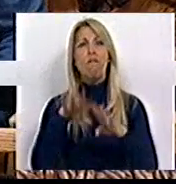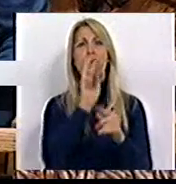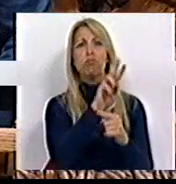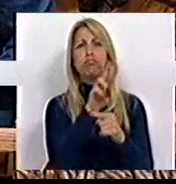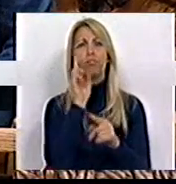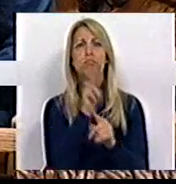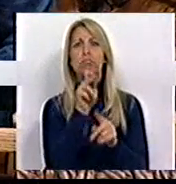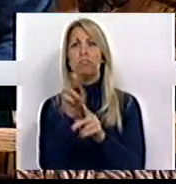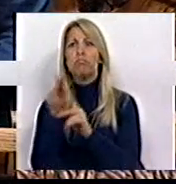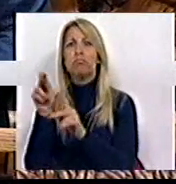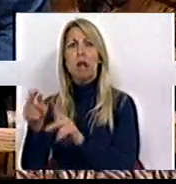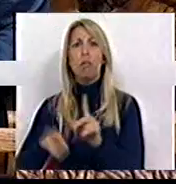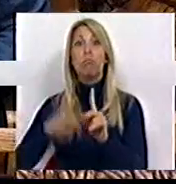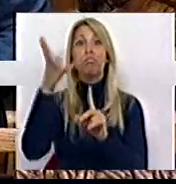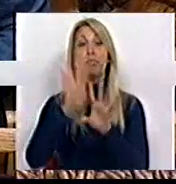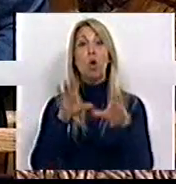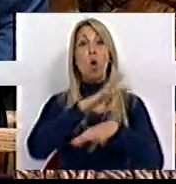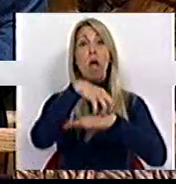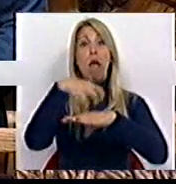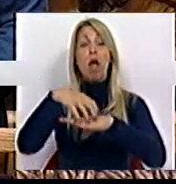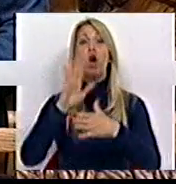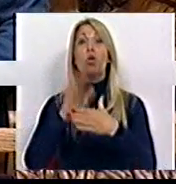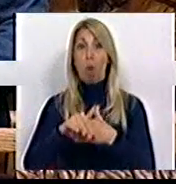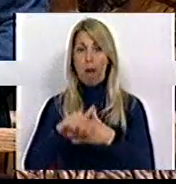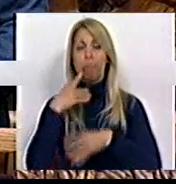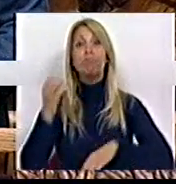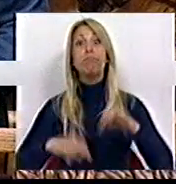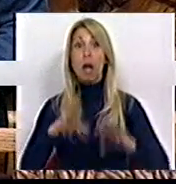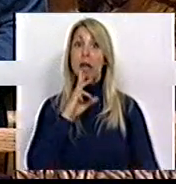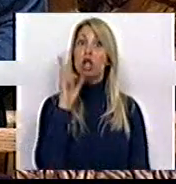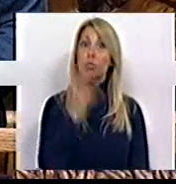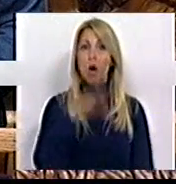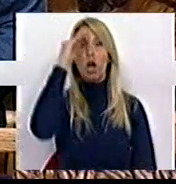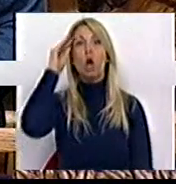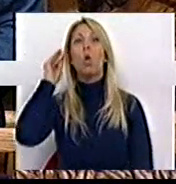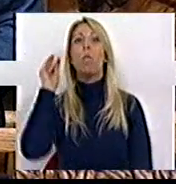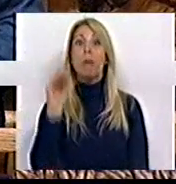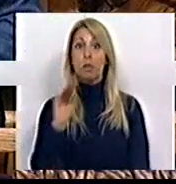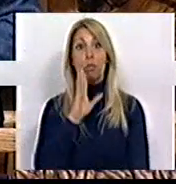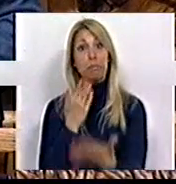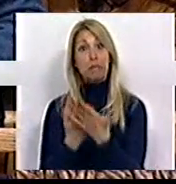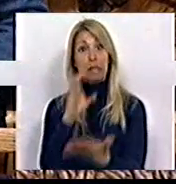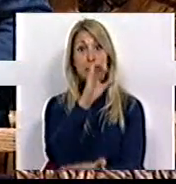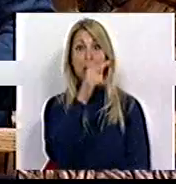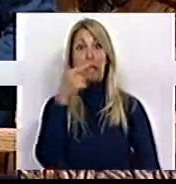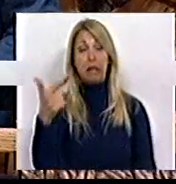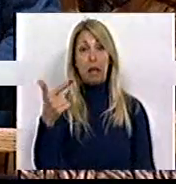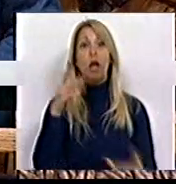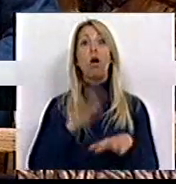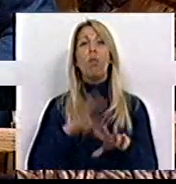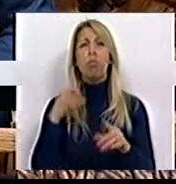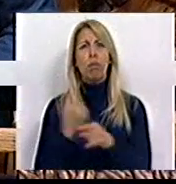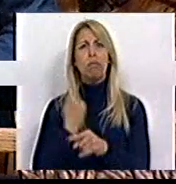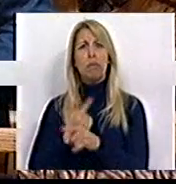de meia centena de estações dos Correios. Em causa estavam as respostas e as recomendações que eram dadas pela CTT sobre